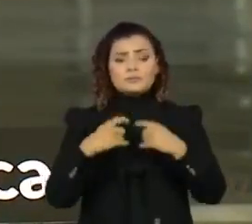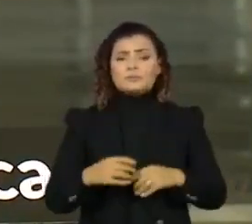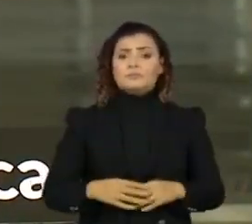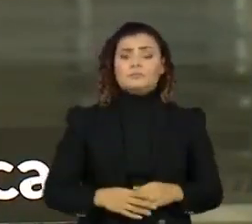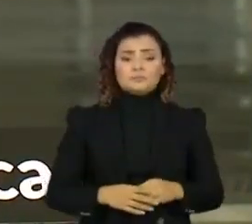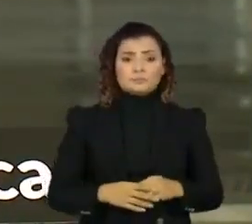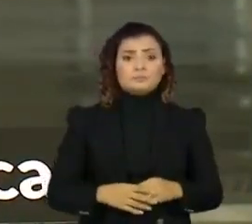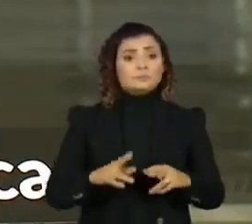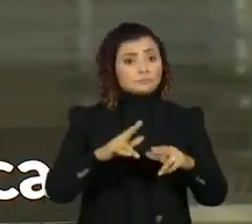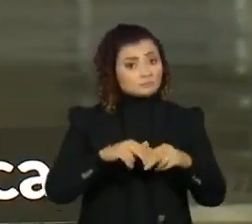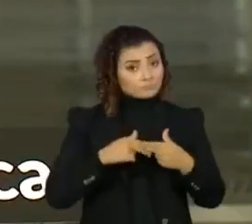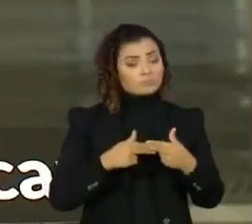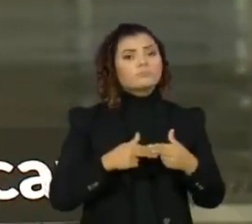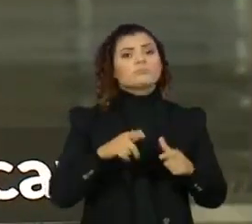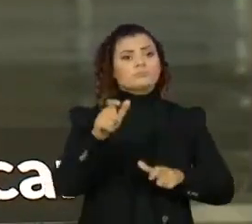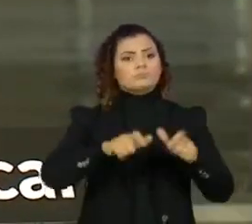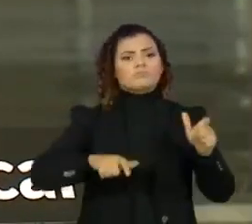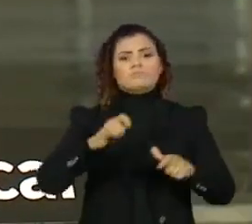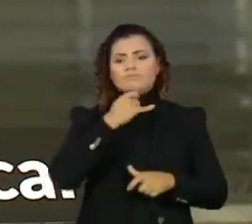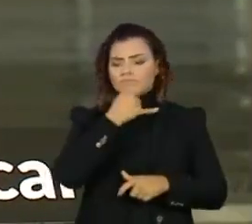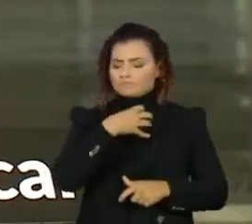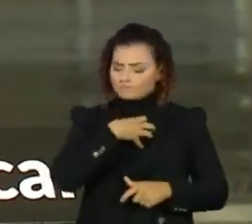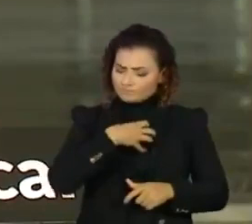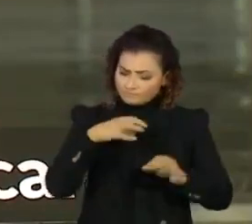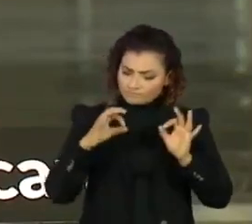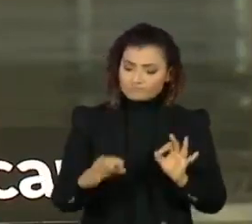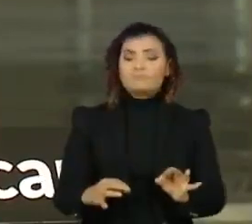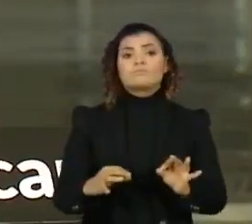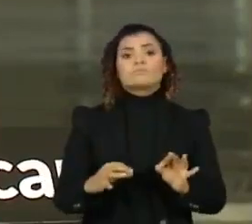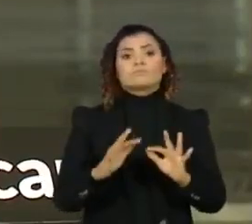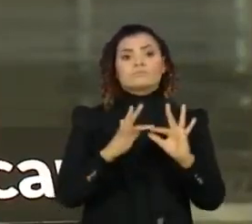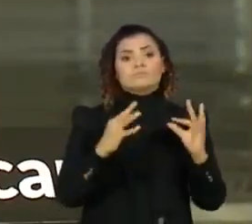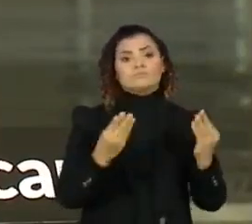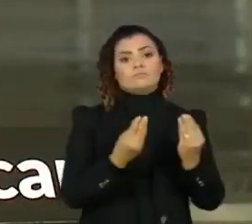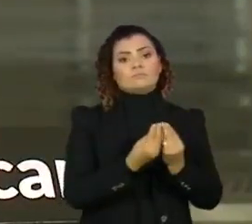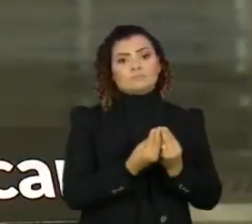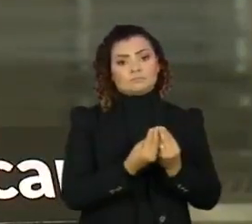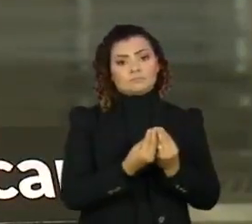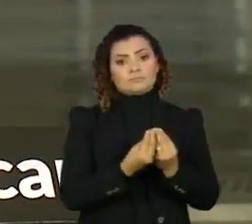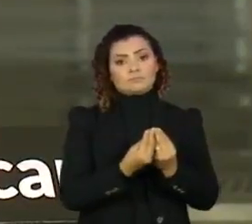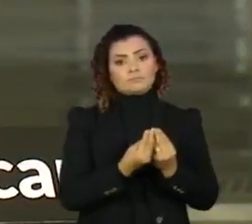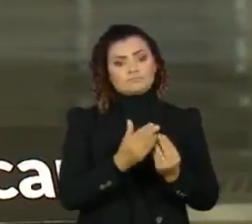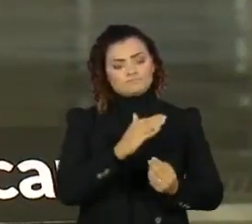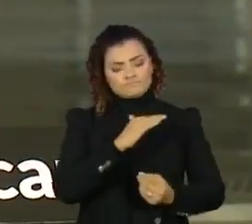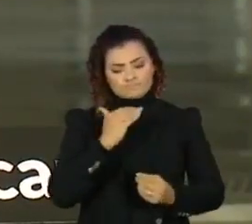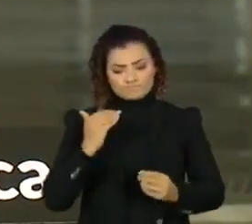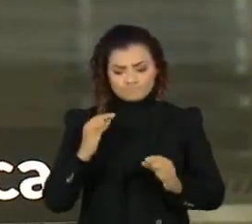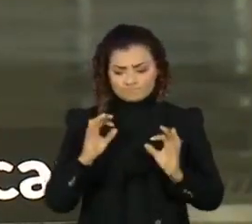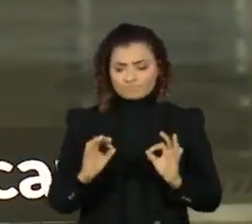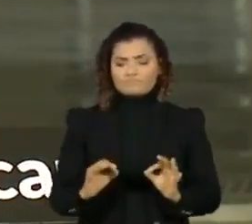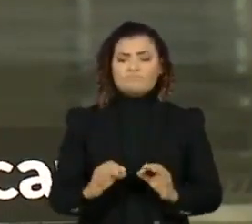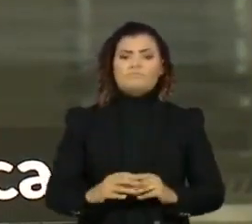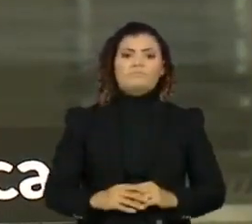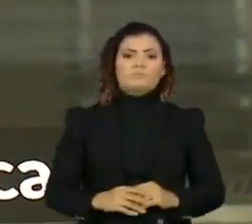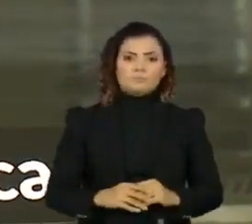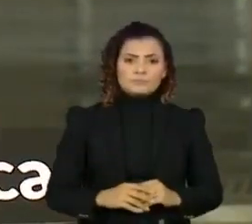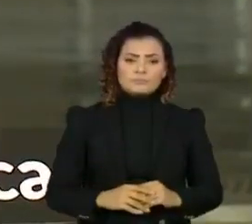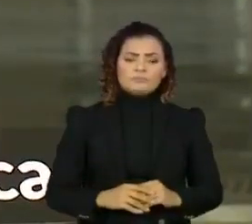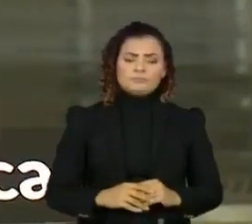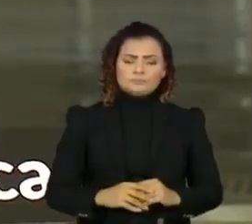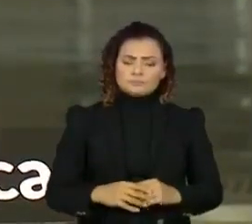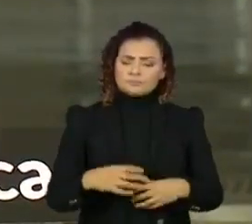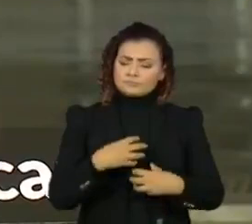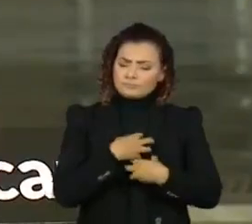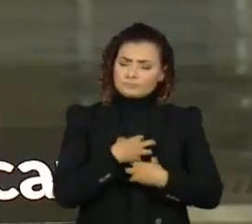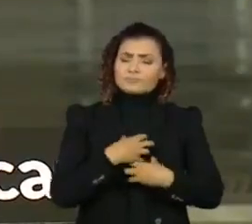muitos tem a triste notícia da perda dos seus familiares. É exatamente essa